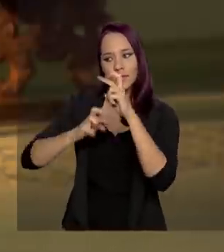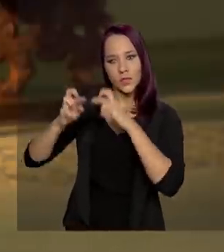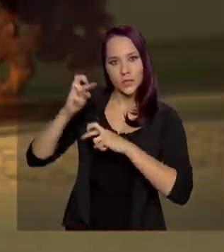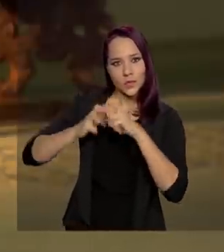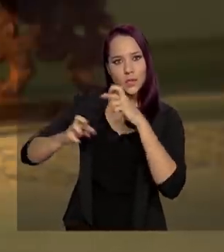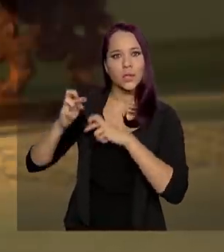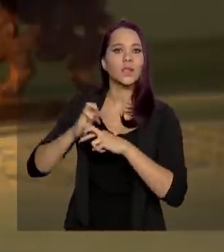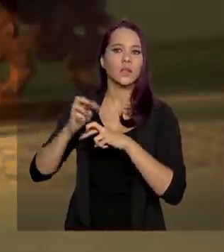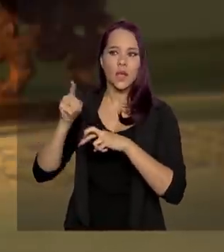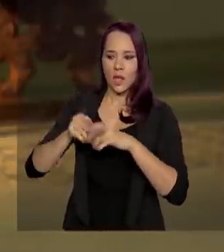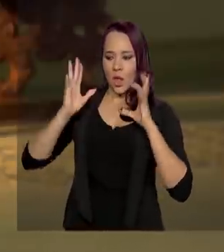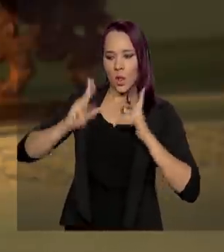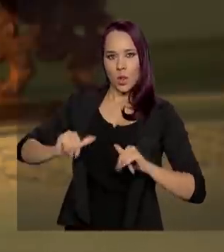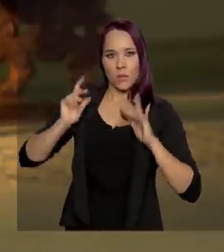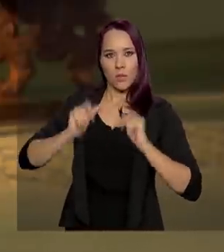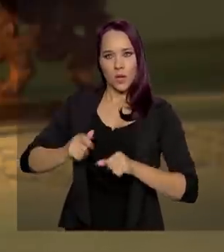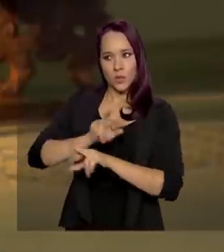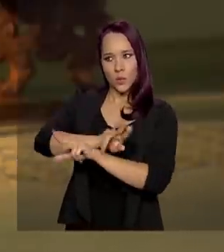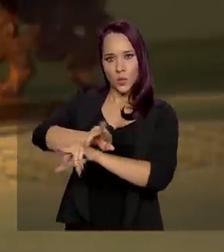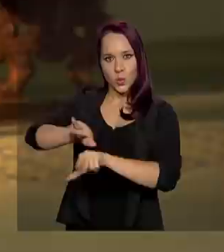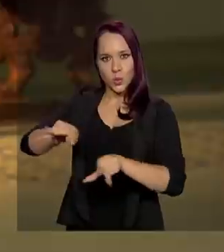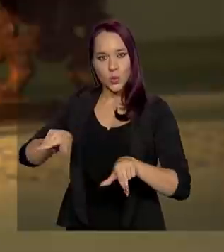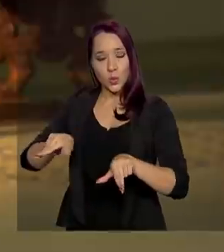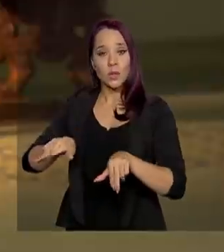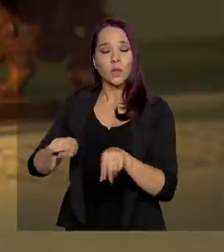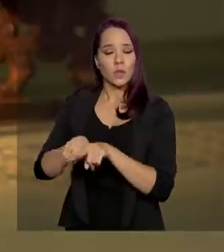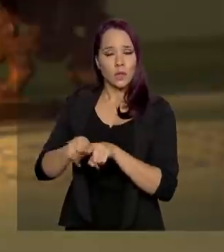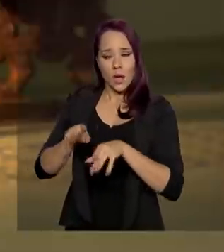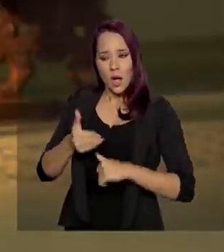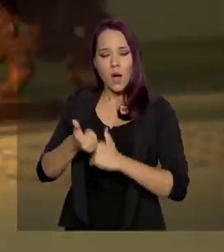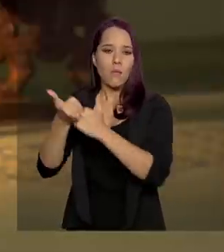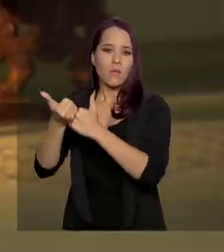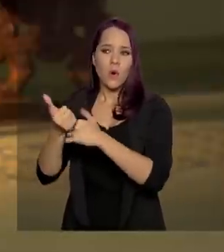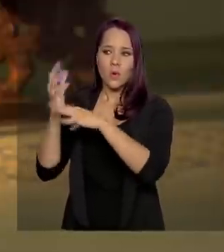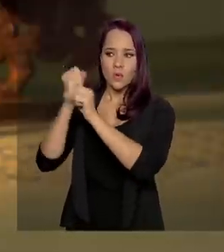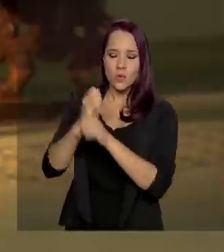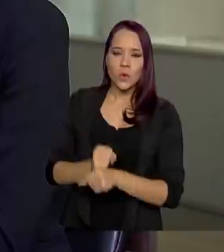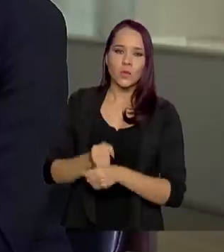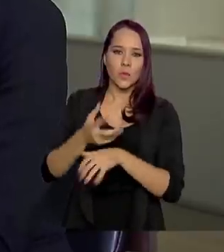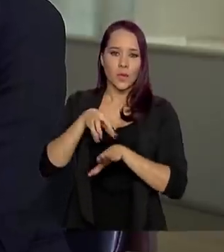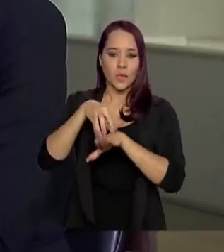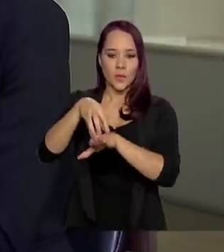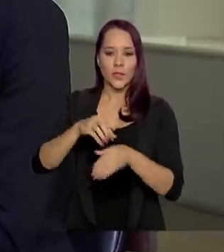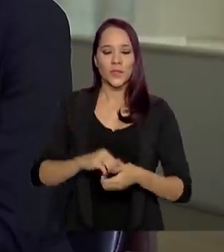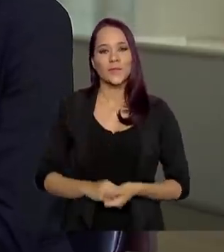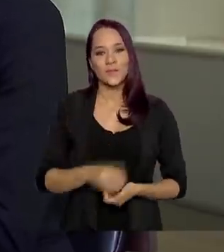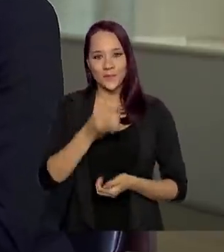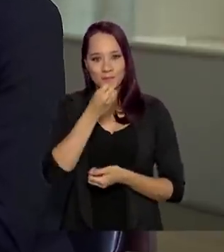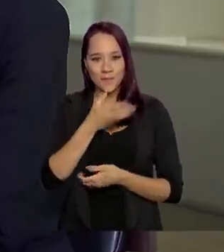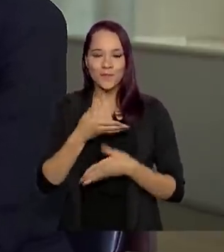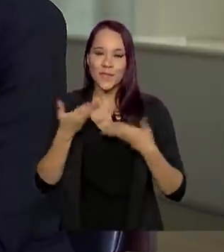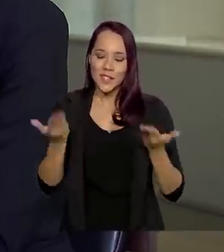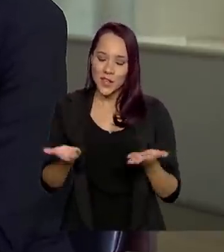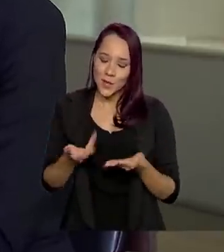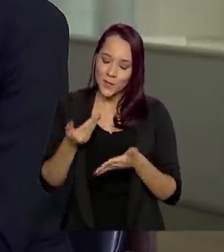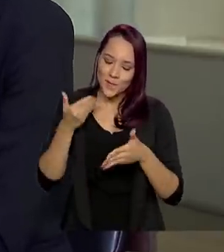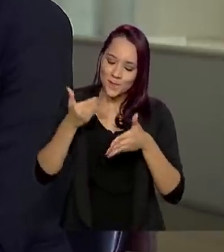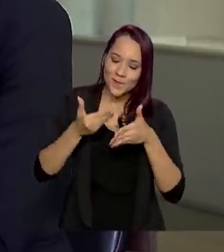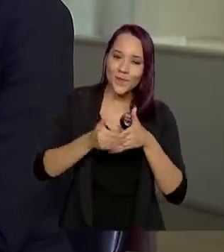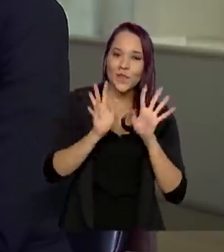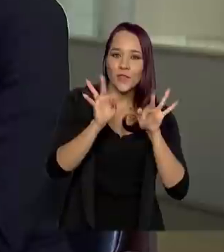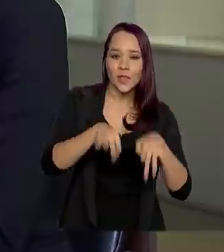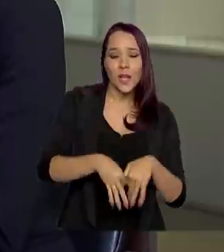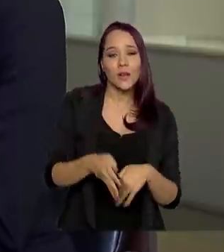fazendo a esterilização desse material e, eventualmente, prestando apoio logístico para o transporte. Bom, secretário, a gente caminha já para o final da nossa